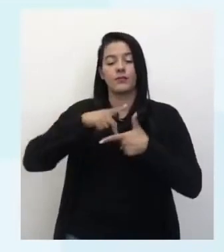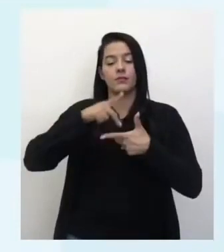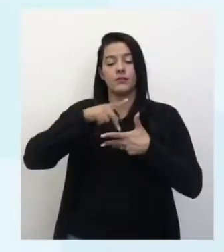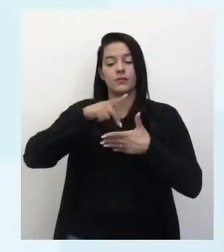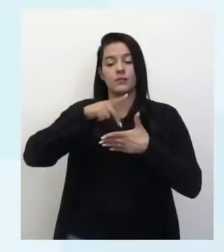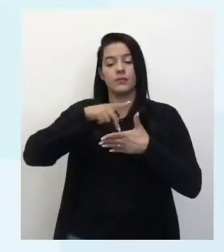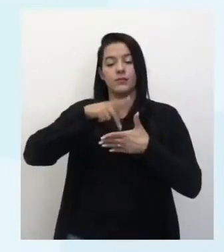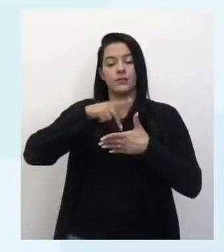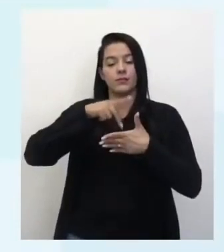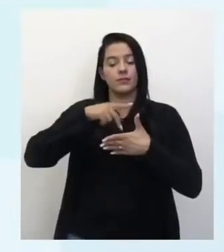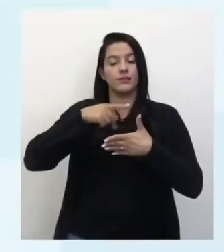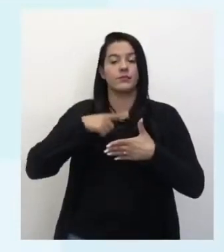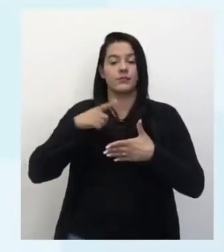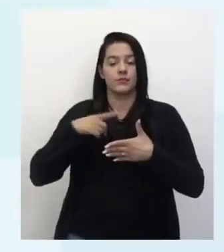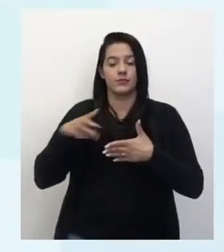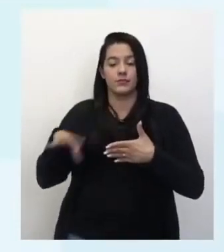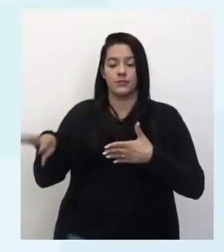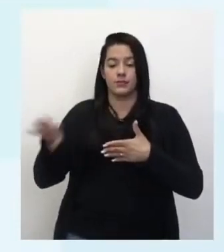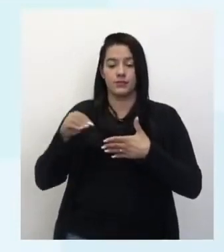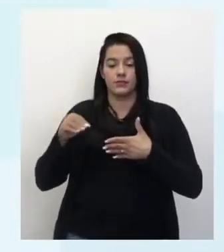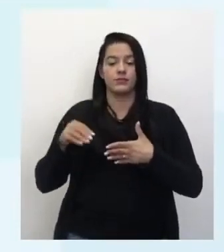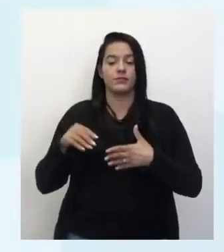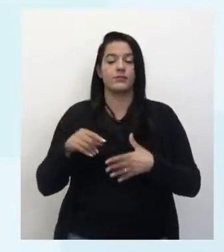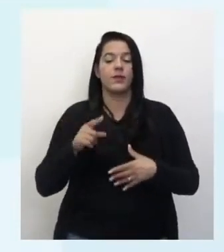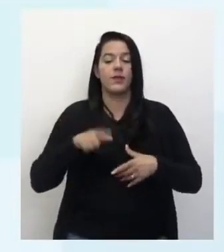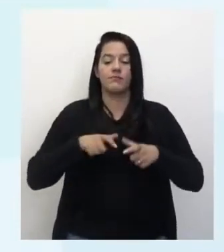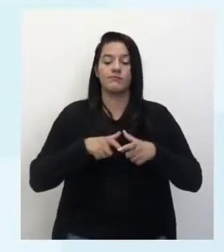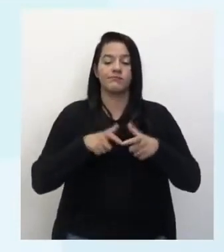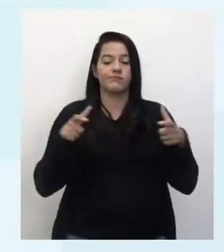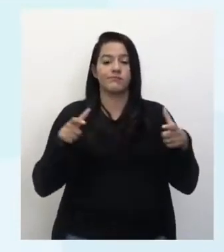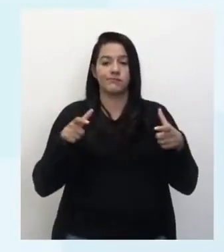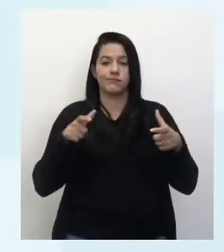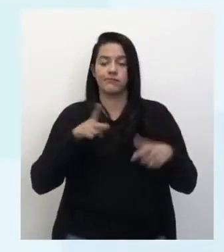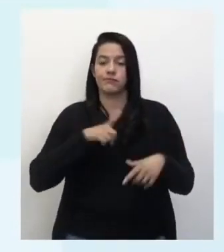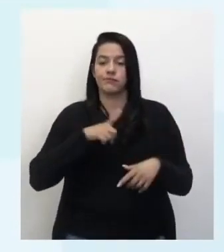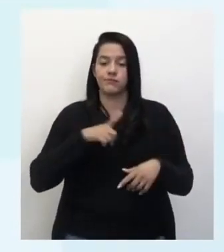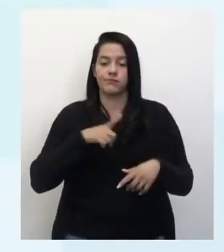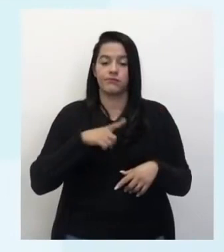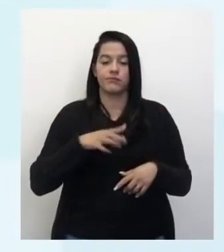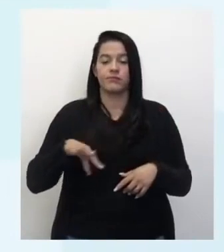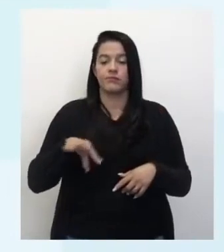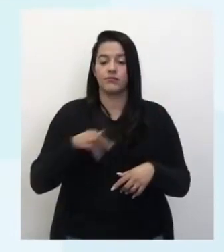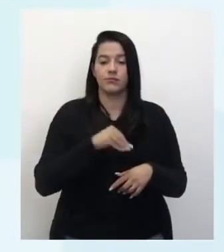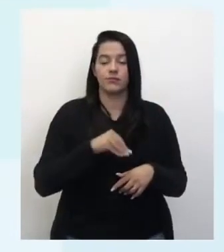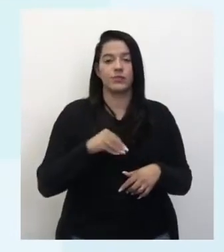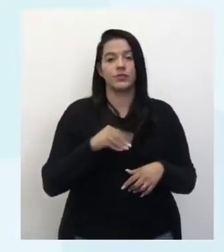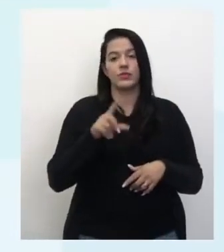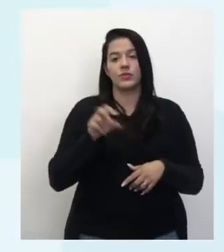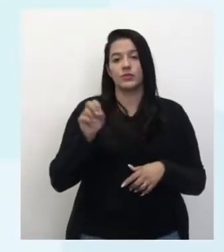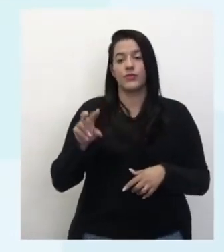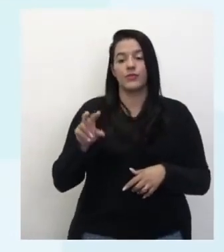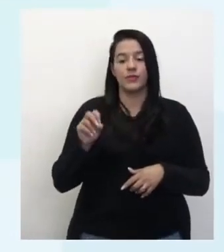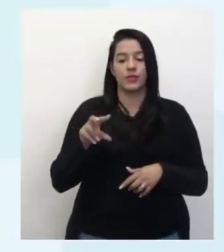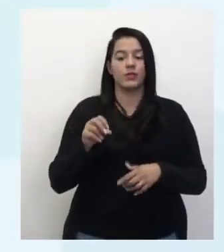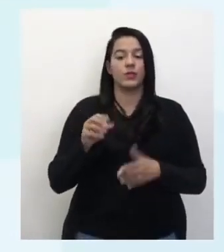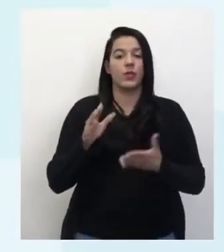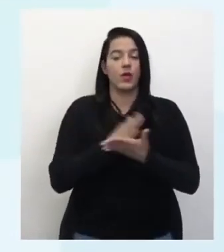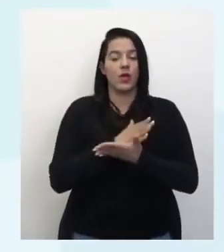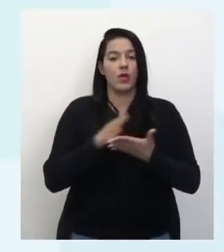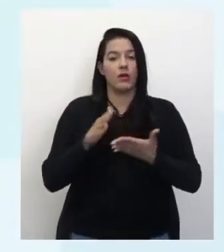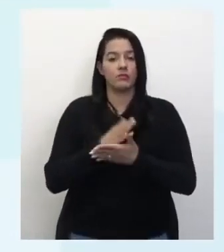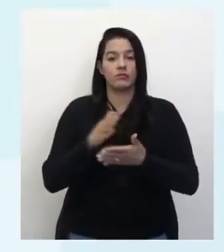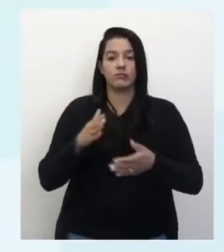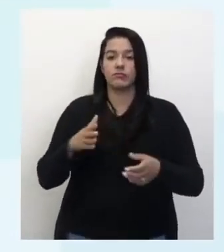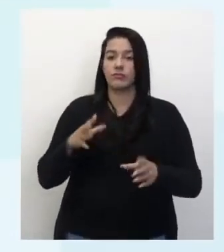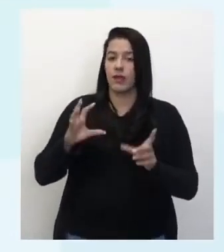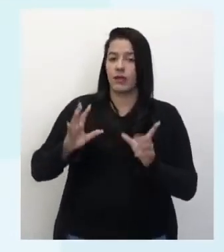procariontes, né? Centenas de vezes maior, tá? E as procariontes são maiores do que os vírus. Existe vírus, inclusive, que ataca a